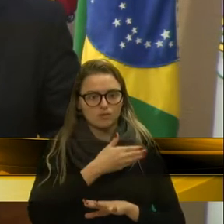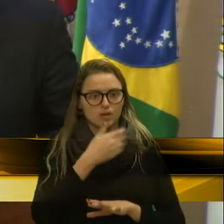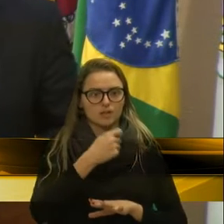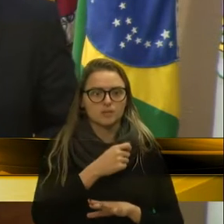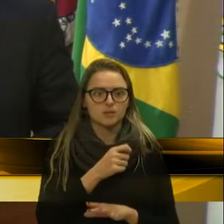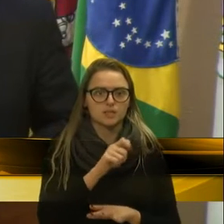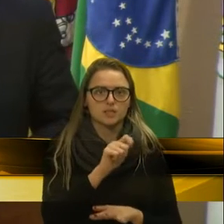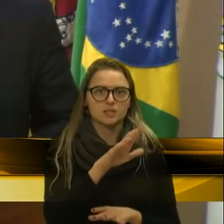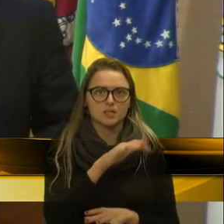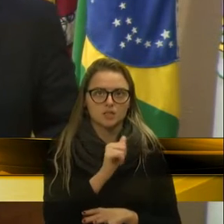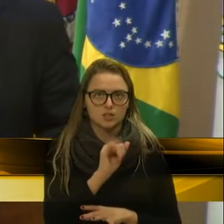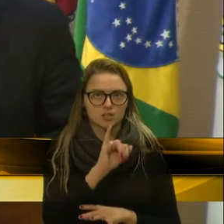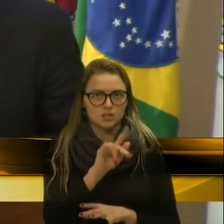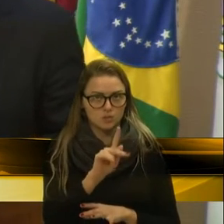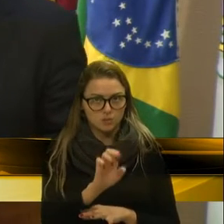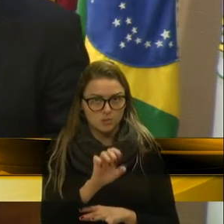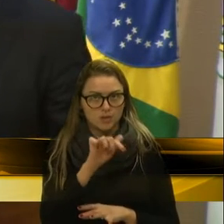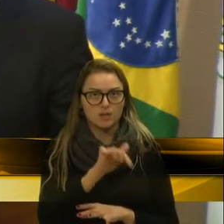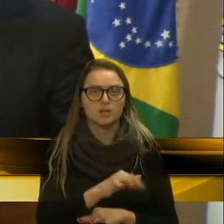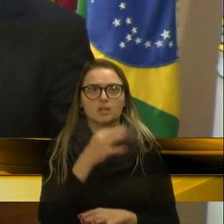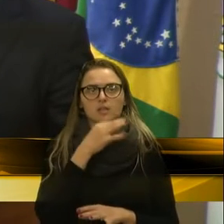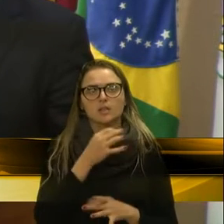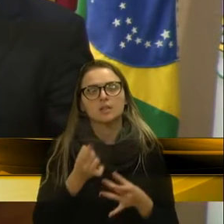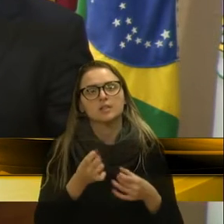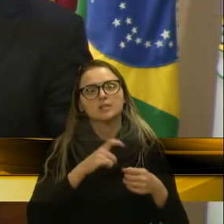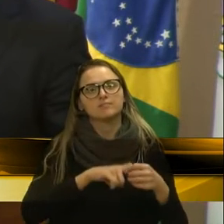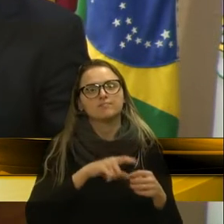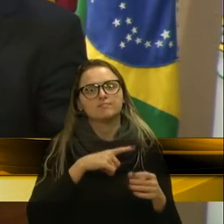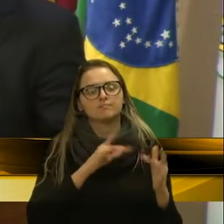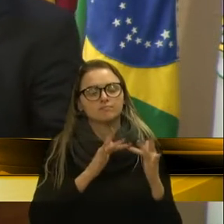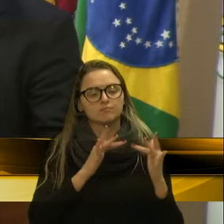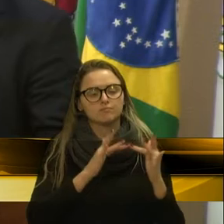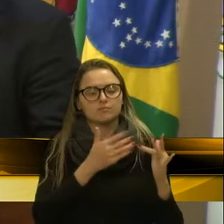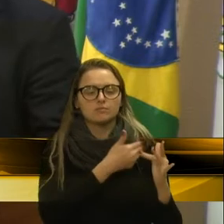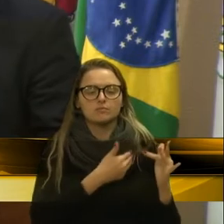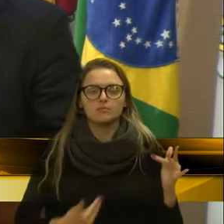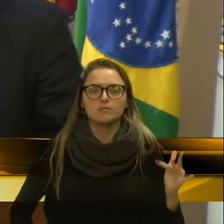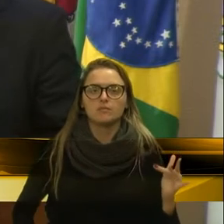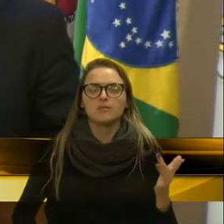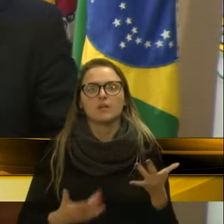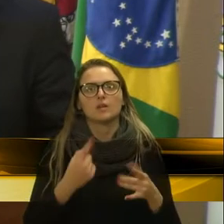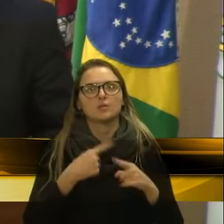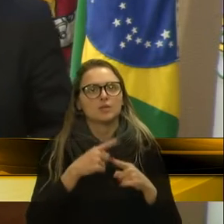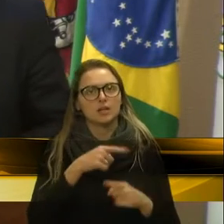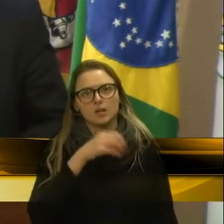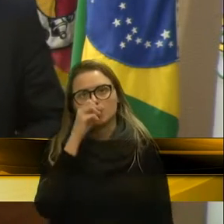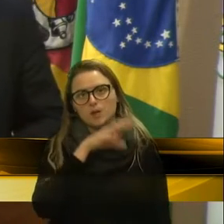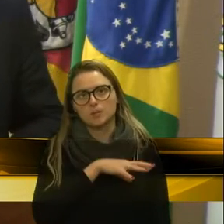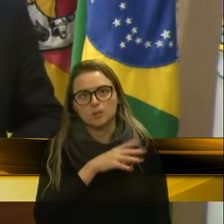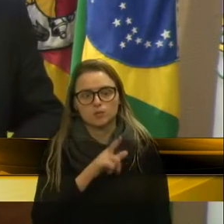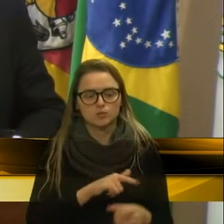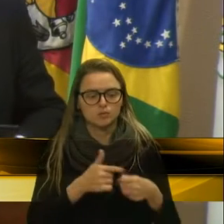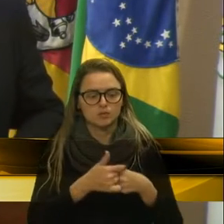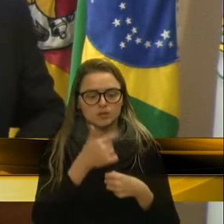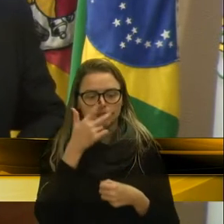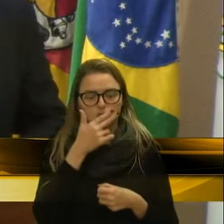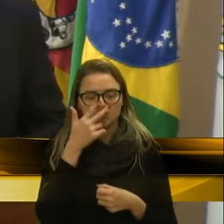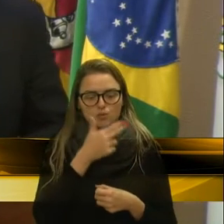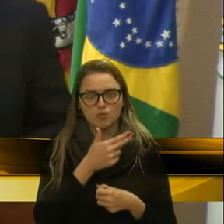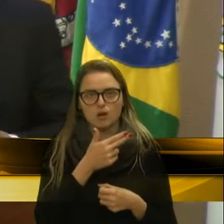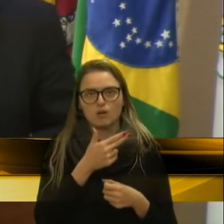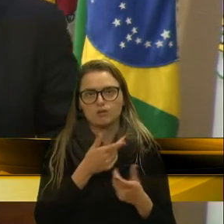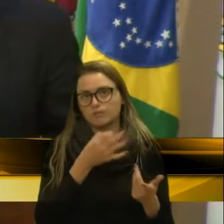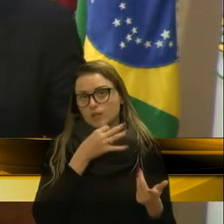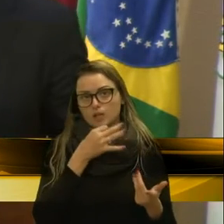Caxias do Sul, que façam esse contato com o governo, façam essa pressão, porque é um absurdo uma cidade como Caxias do Sul não ter uma